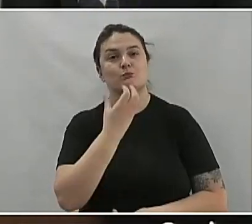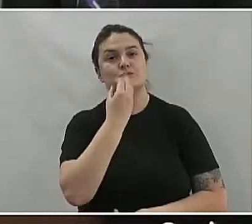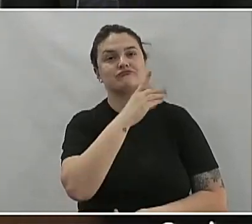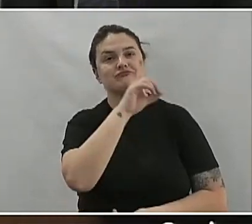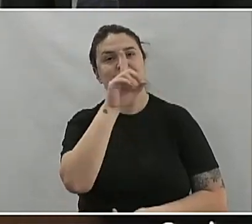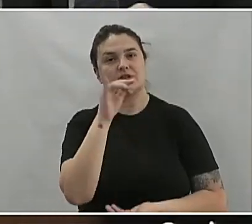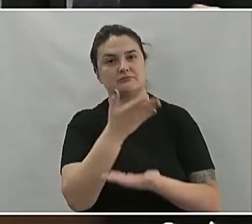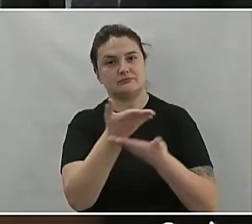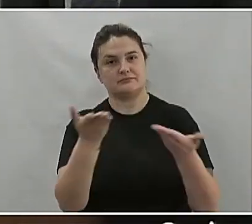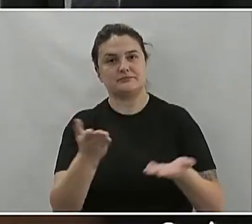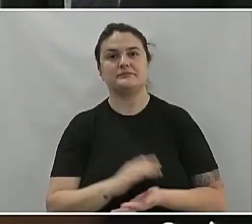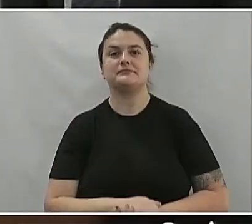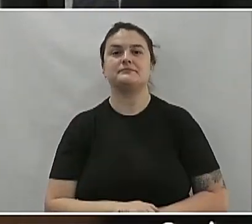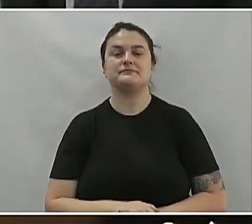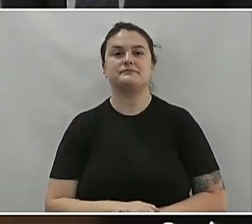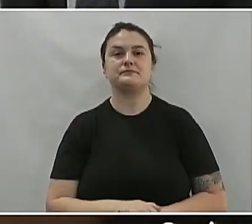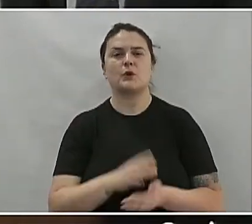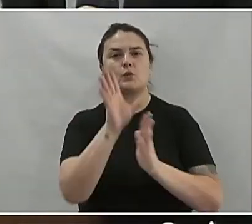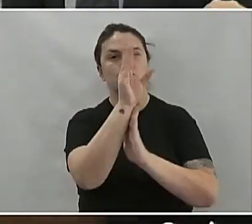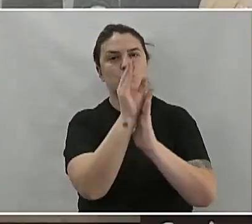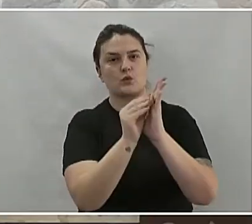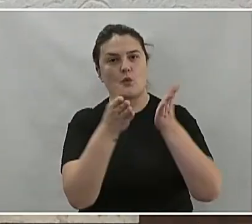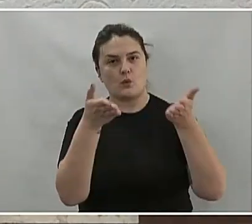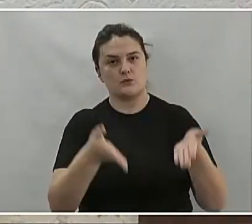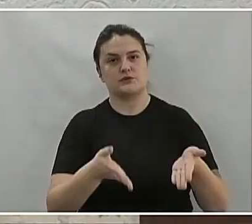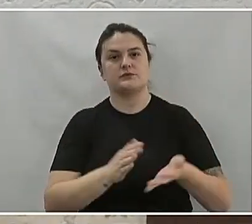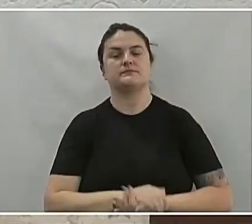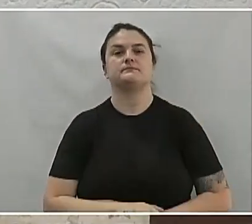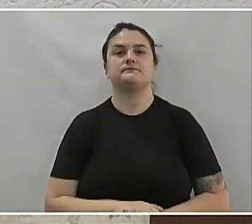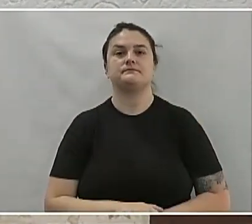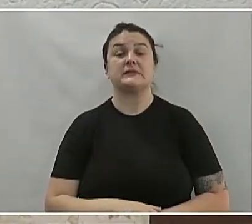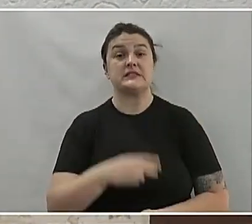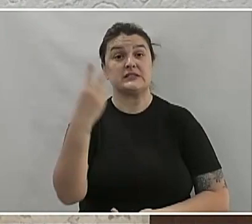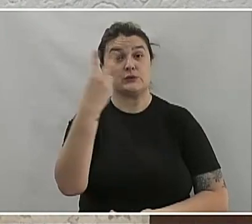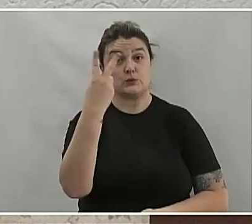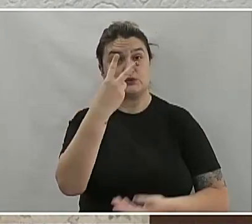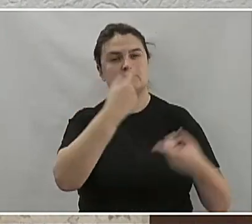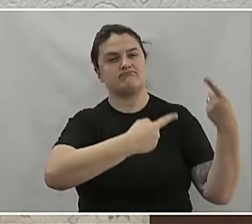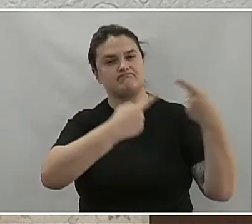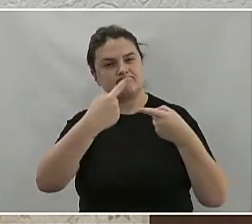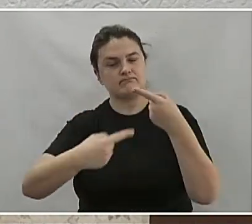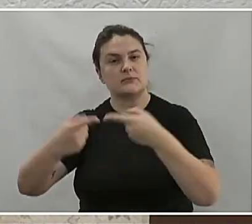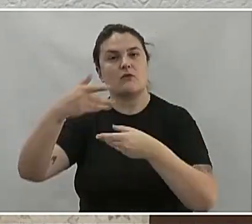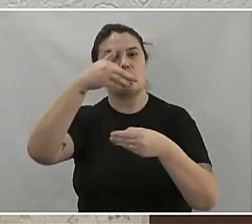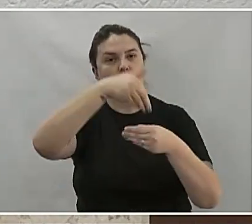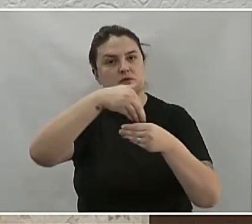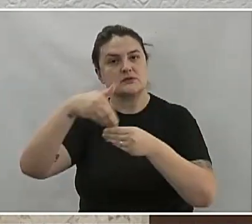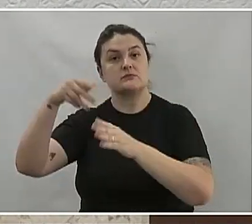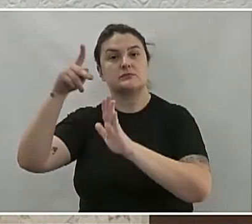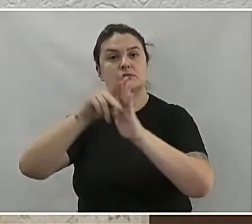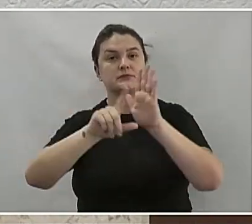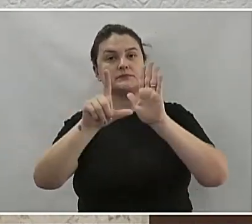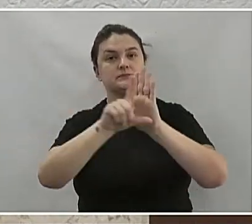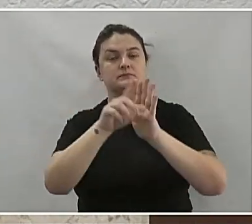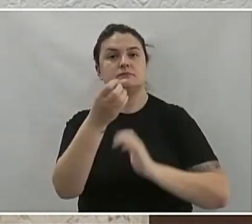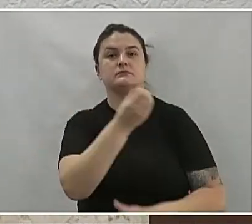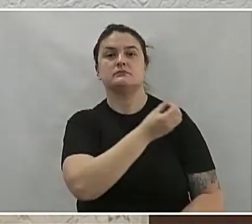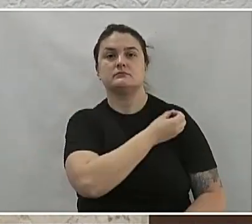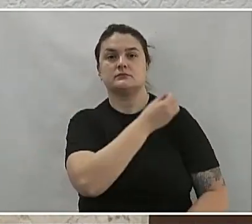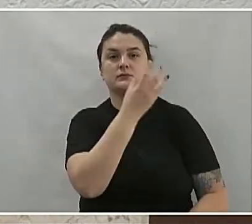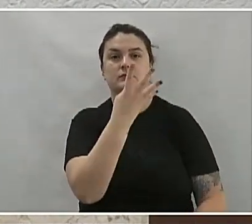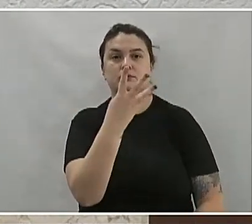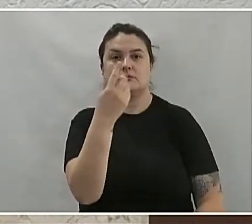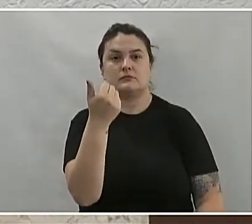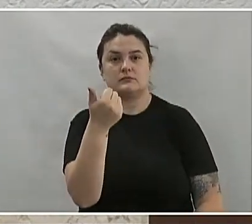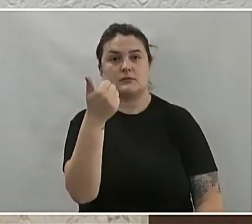dia a todos. Matéria da ordem do dia. Em segunda discussão e votação do projeto de lei ordinária de número